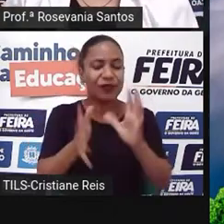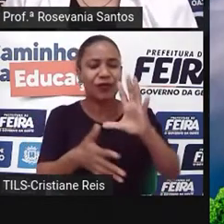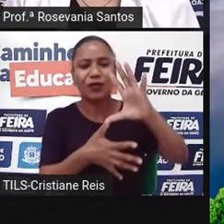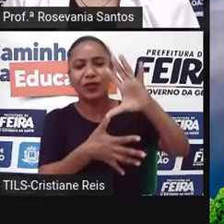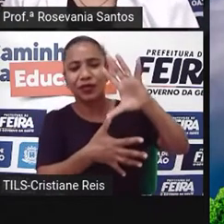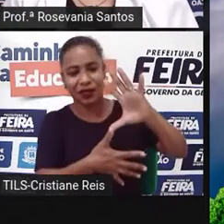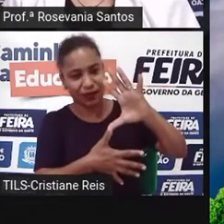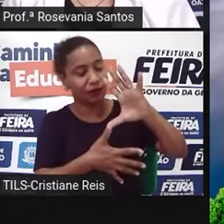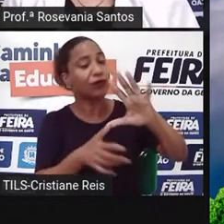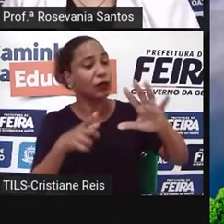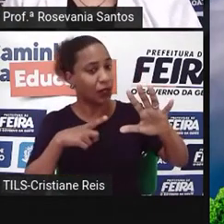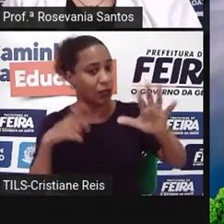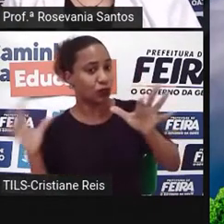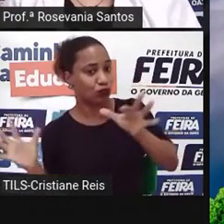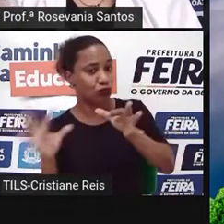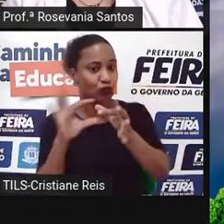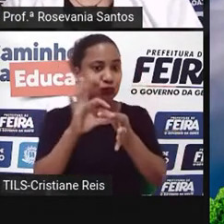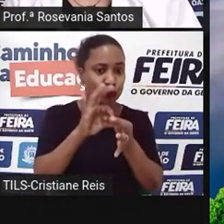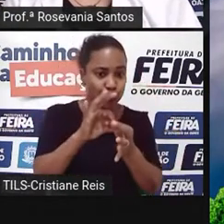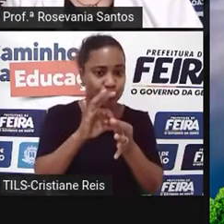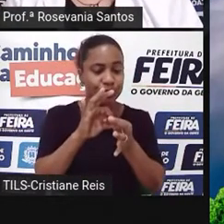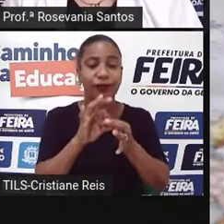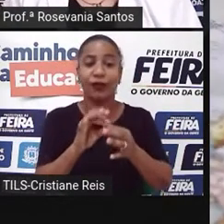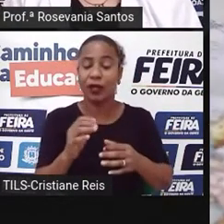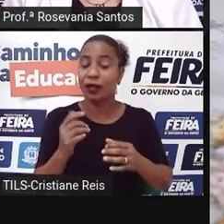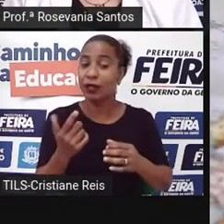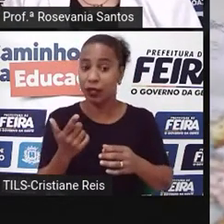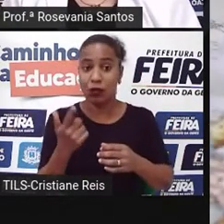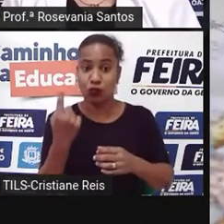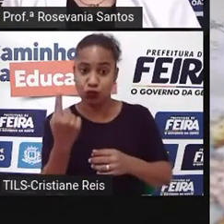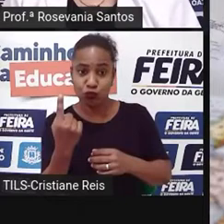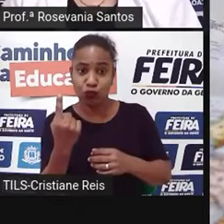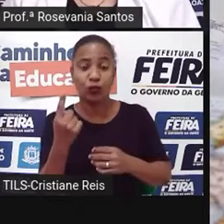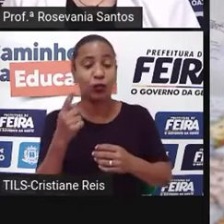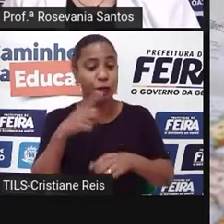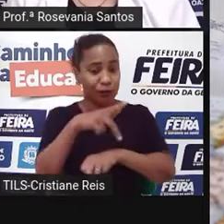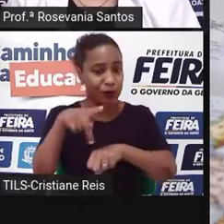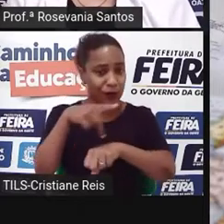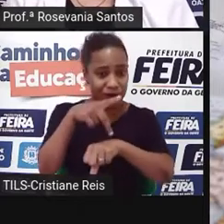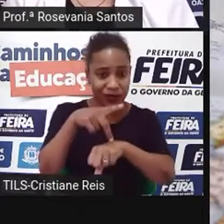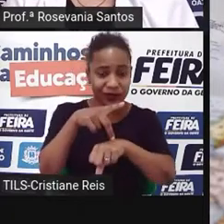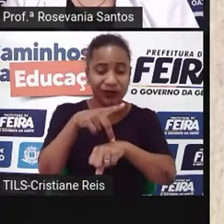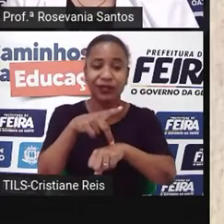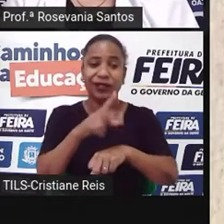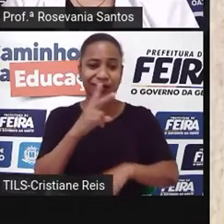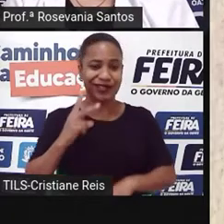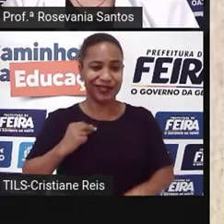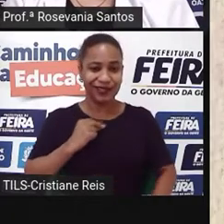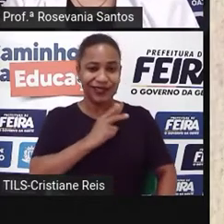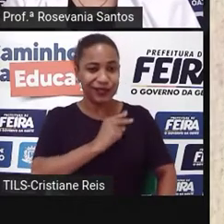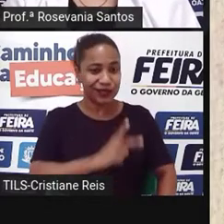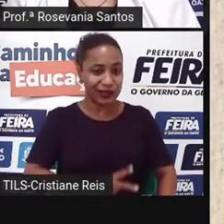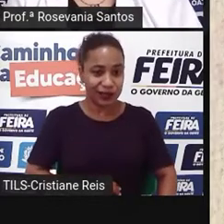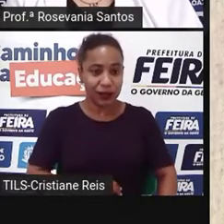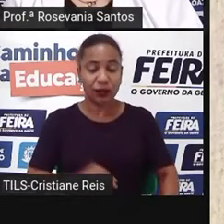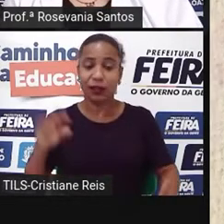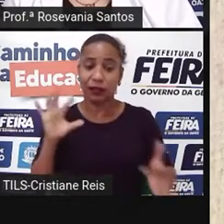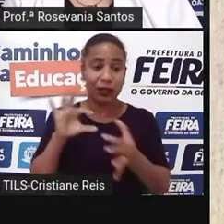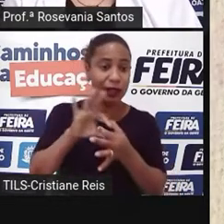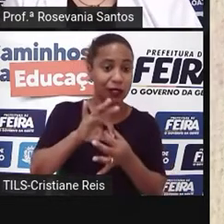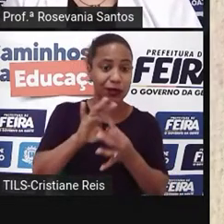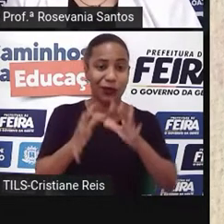é, né, do continente americano, no caso, é a China, né, que o tema da aula que a gente vai trabalhar hoje são